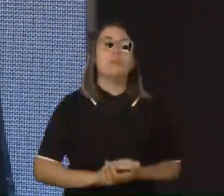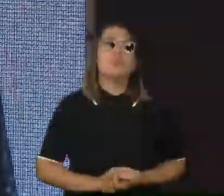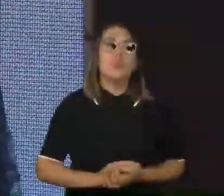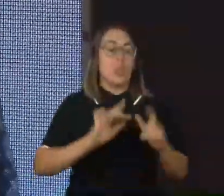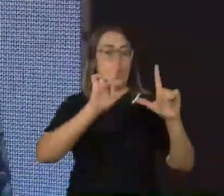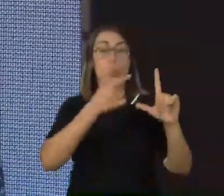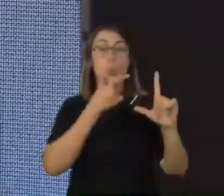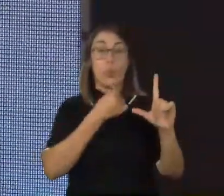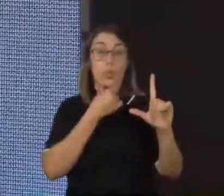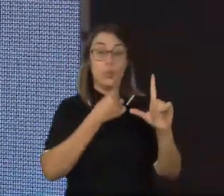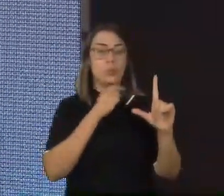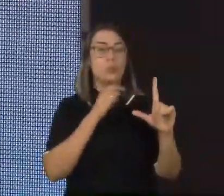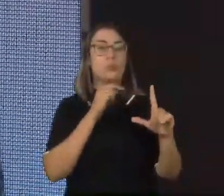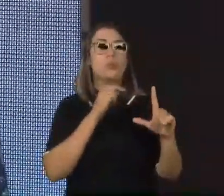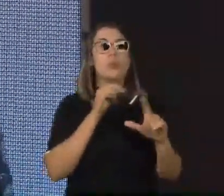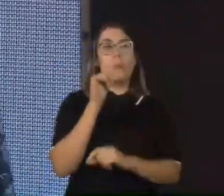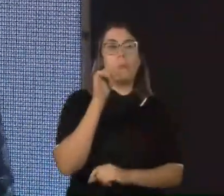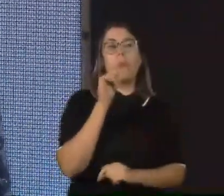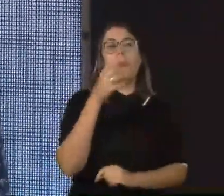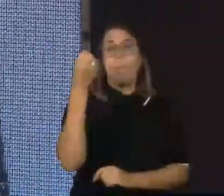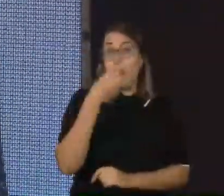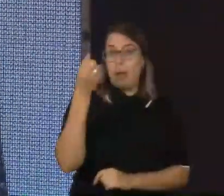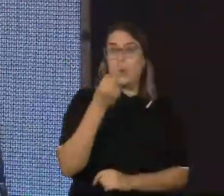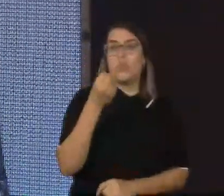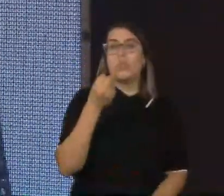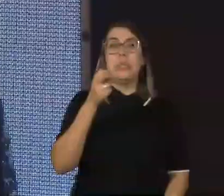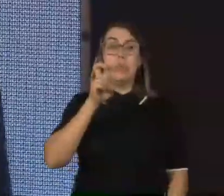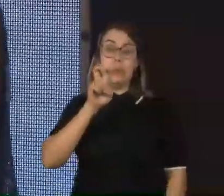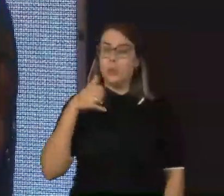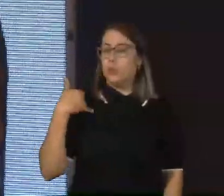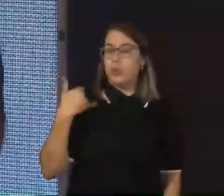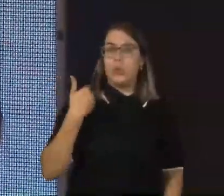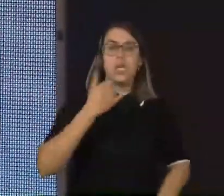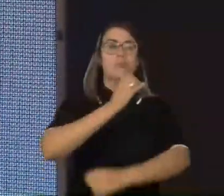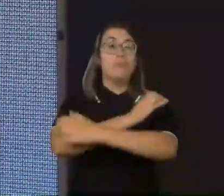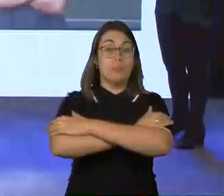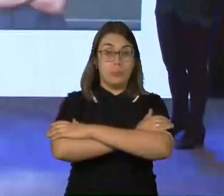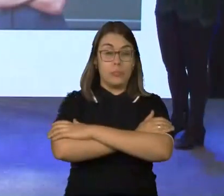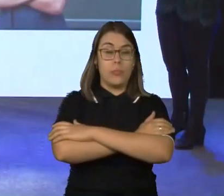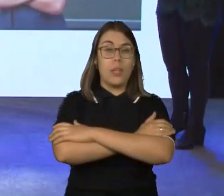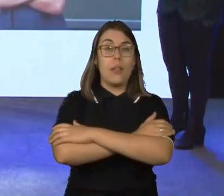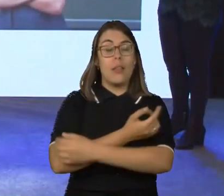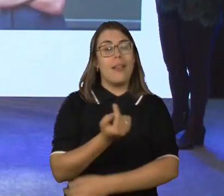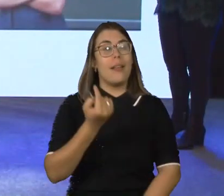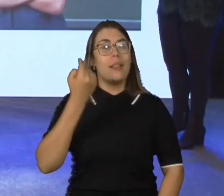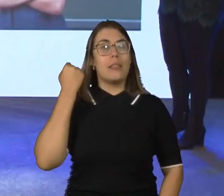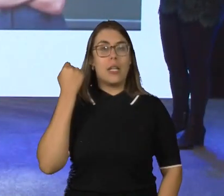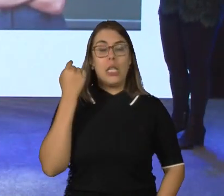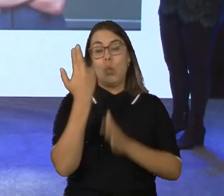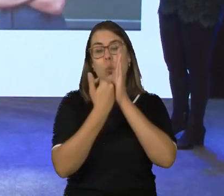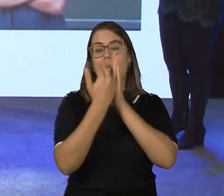um menino, que ele está, um menino branco, de aproximadamente cinco anos, ele está de braços cruzados. E atrás dele tem um